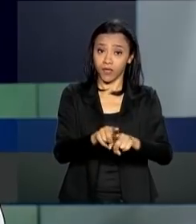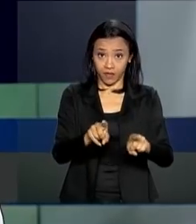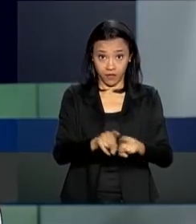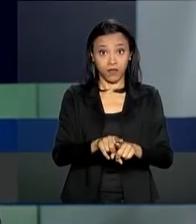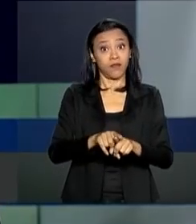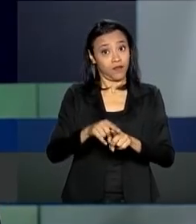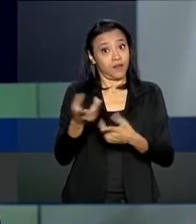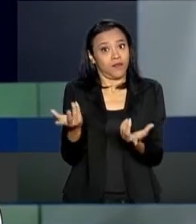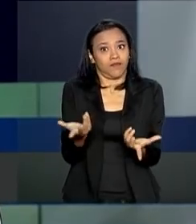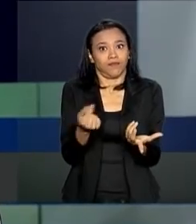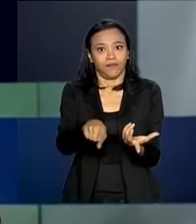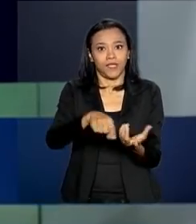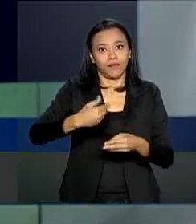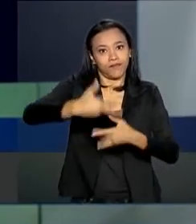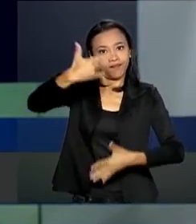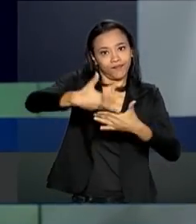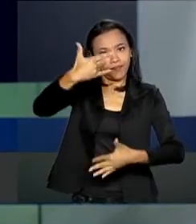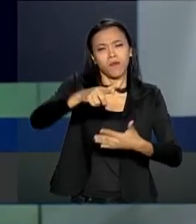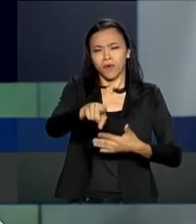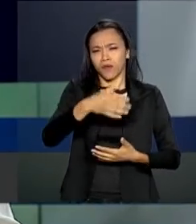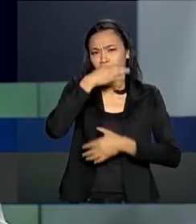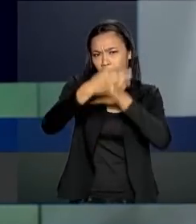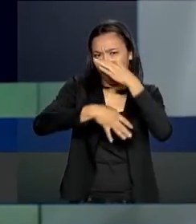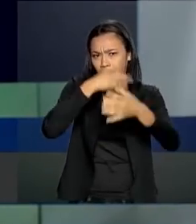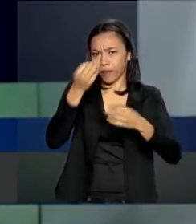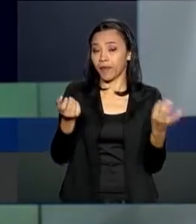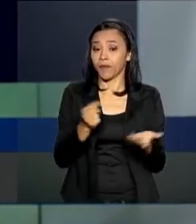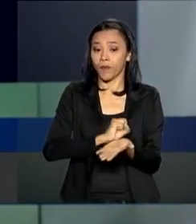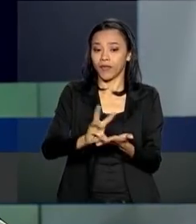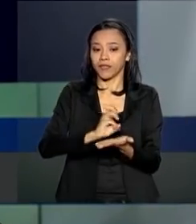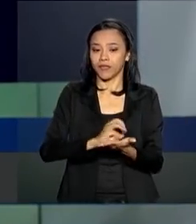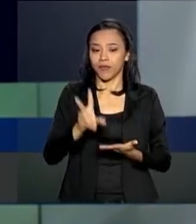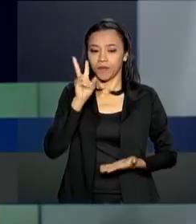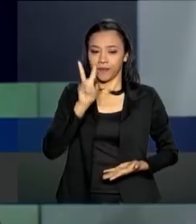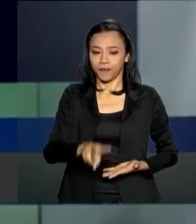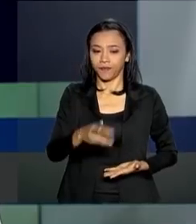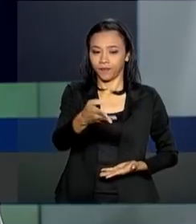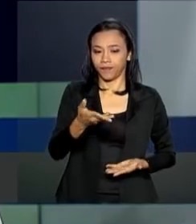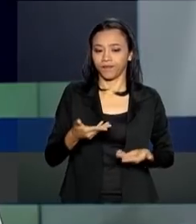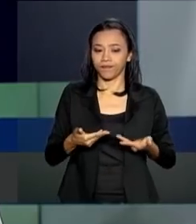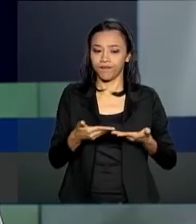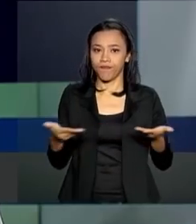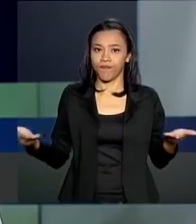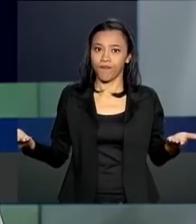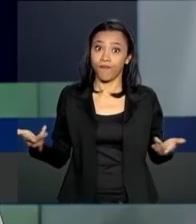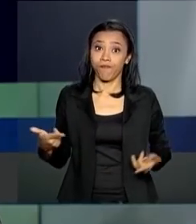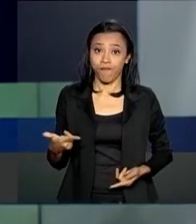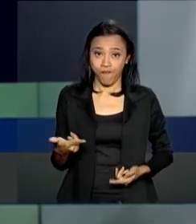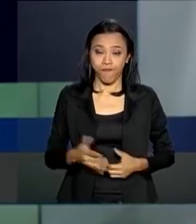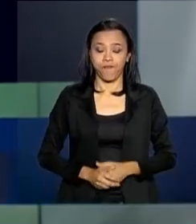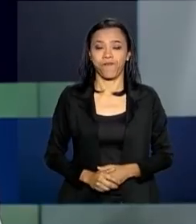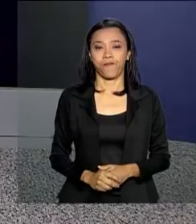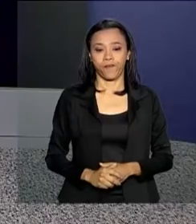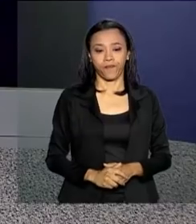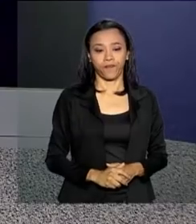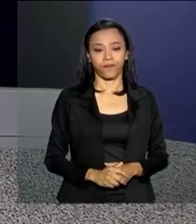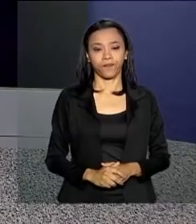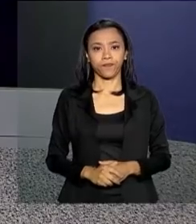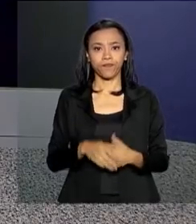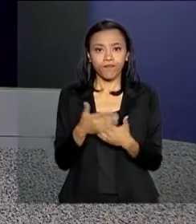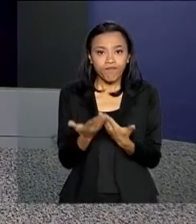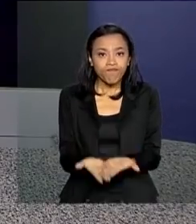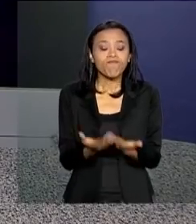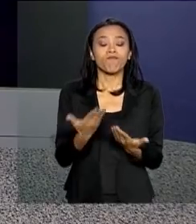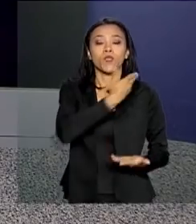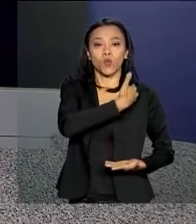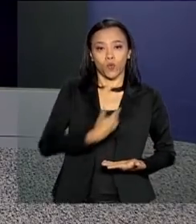sociais. Envie seus comentários também pelo nosso WhatsApp, 61998678787. O